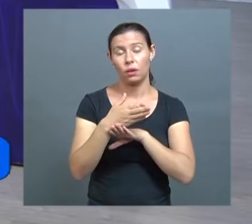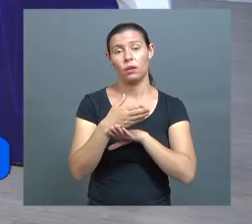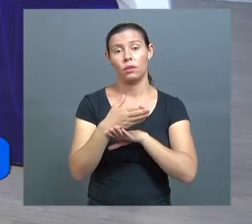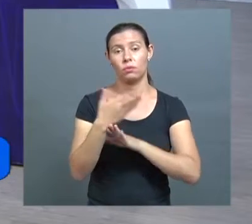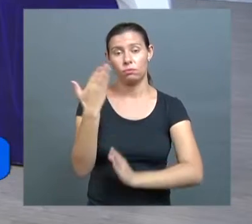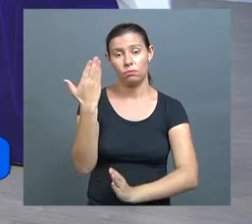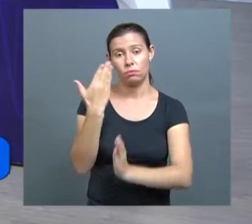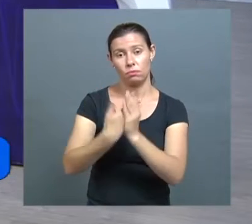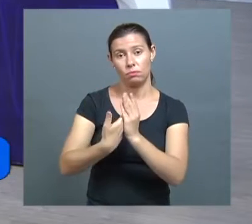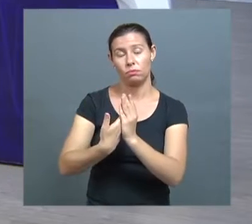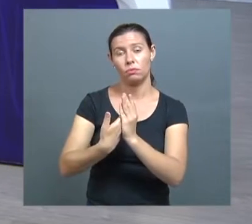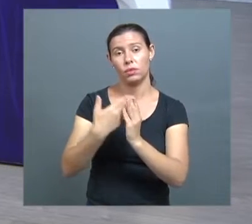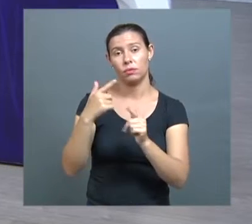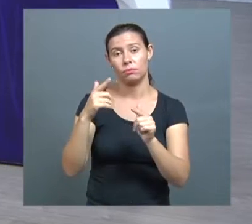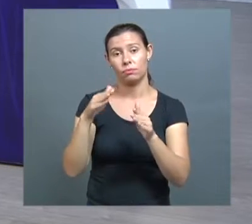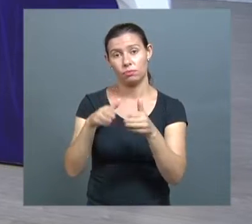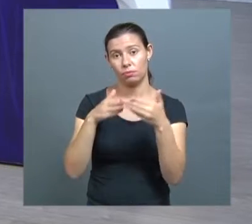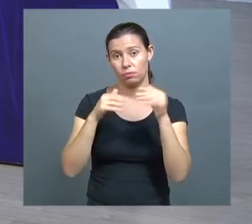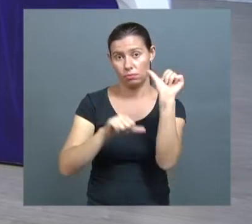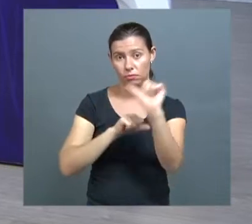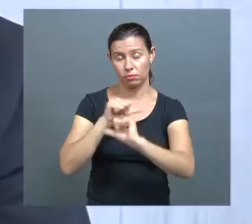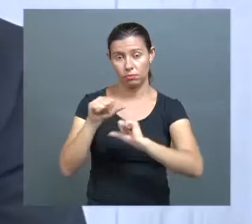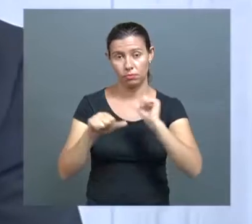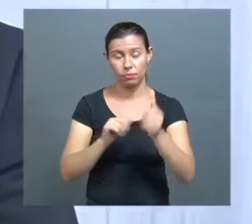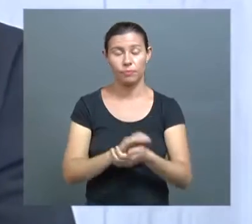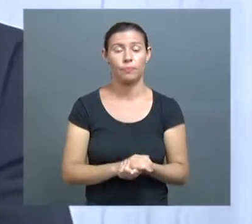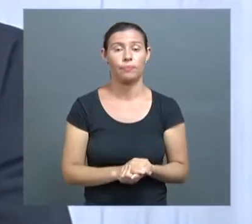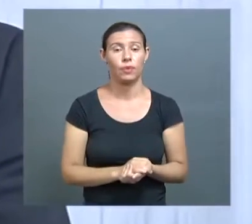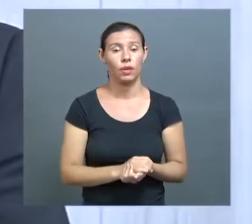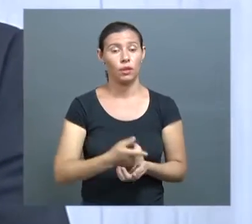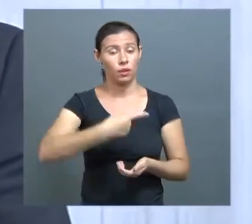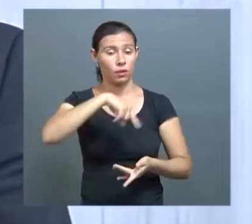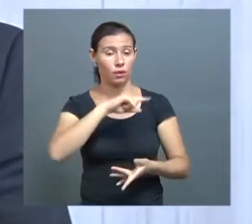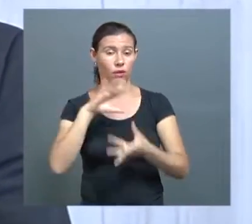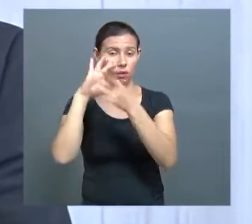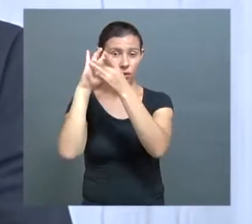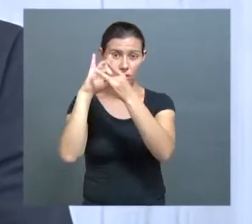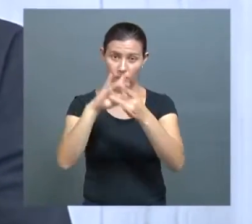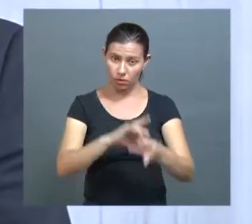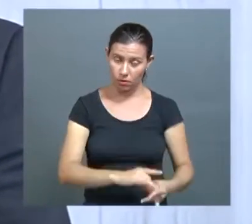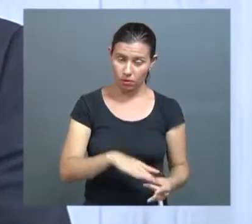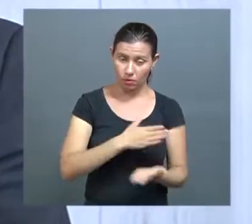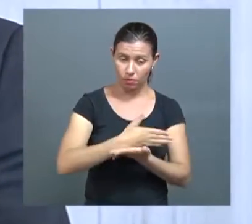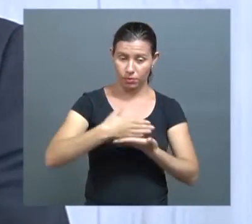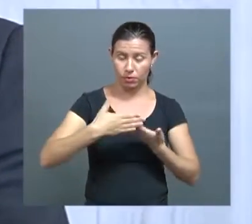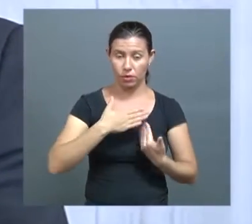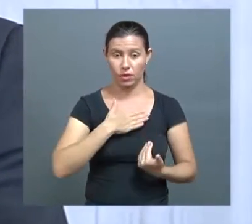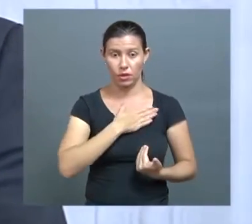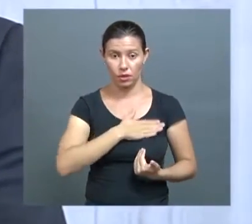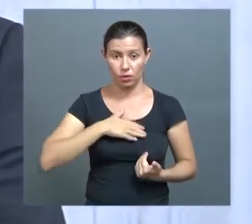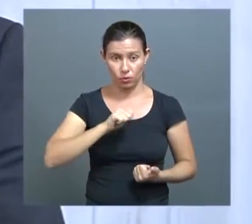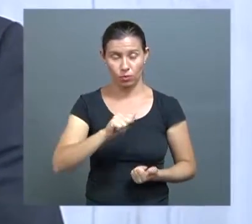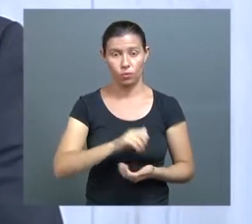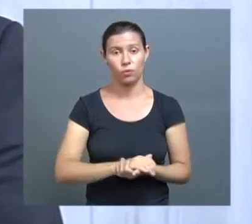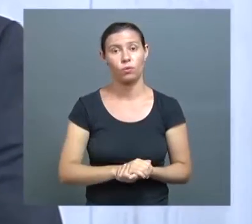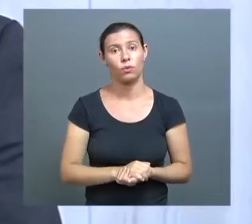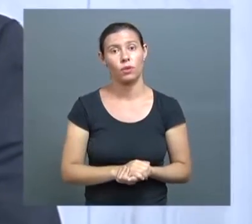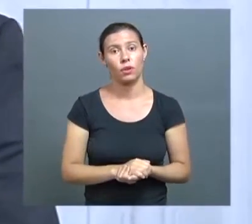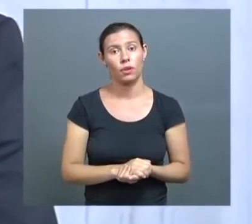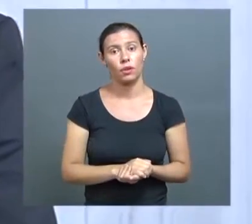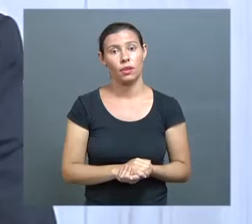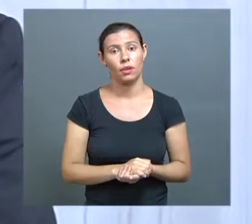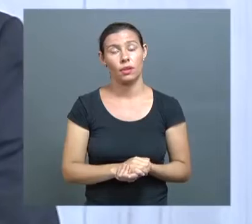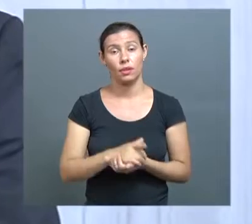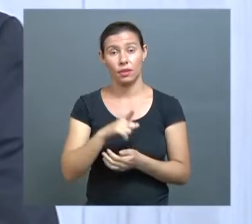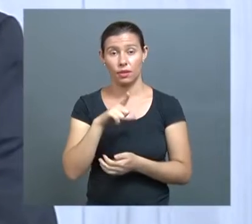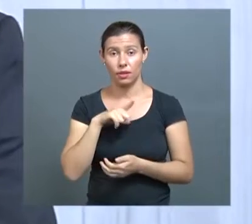acho, a gente fazer uma breve contextualização. Essa história começou lá em agosto, quando nós recebemos um comunicado do Ministério do